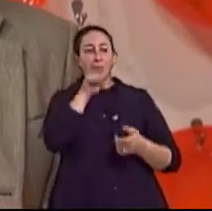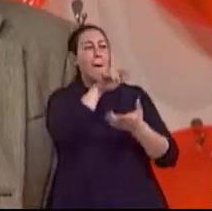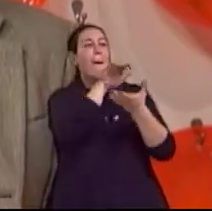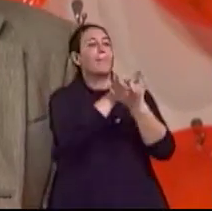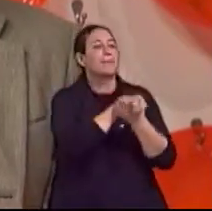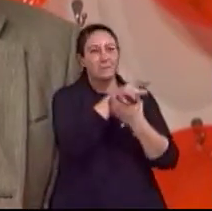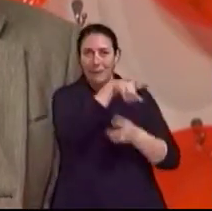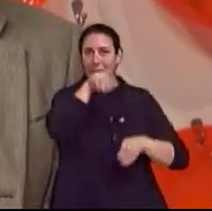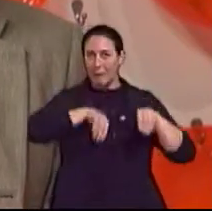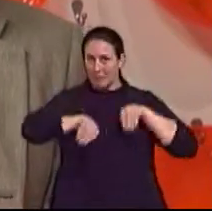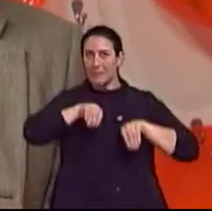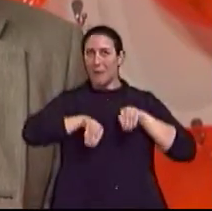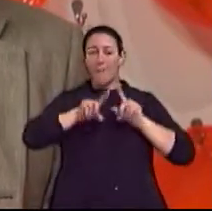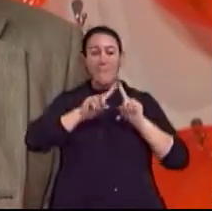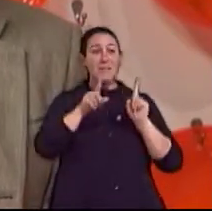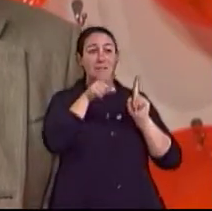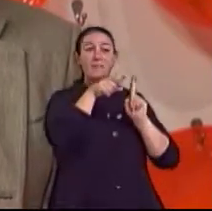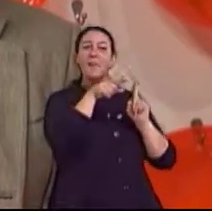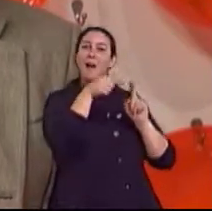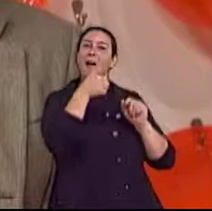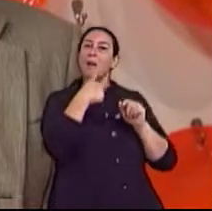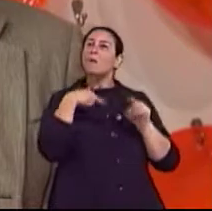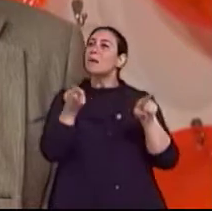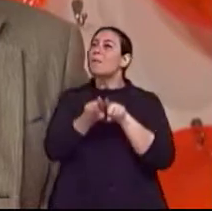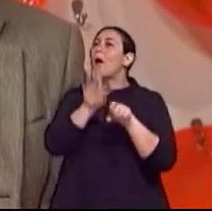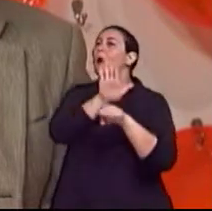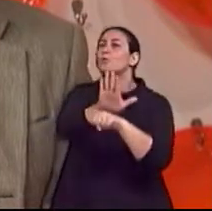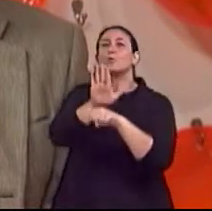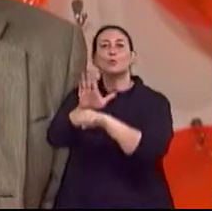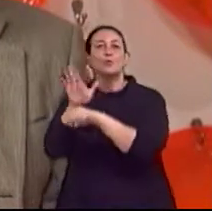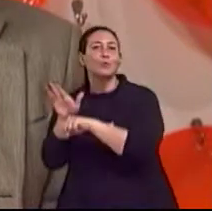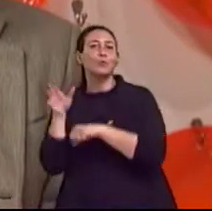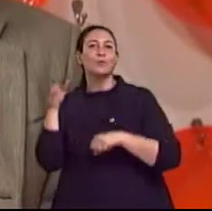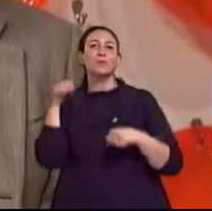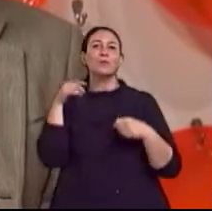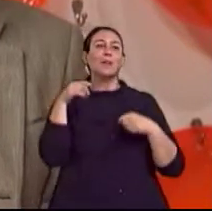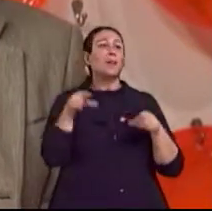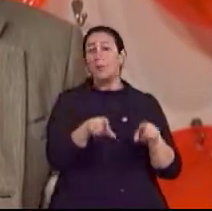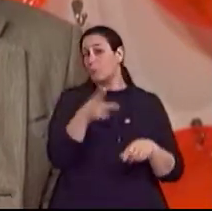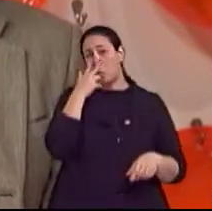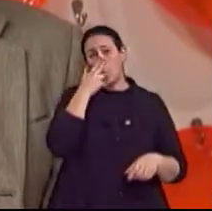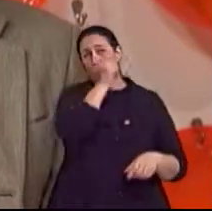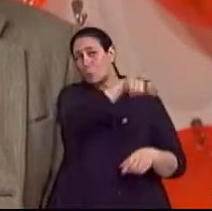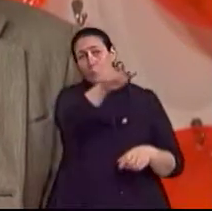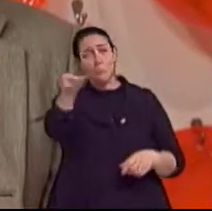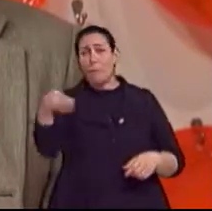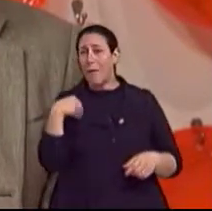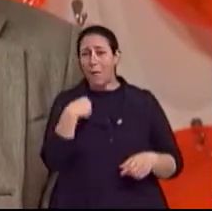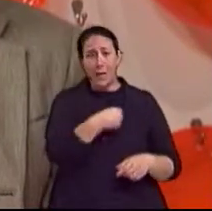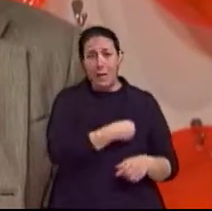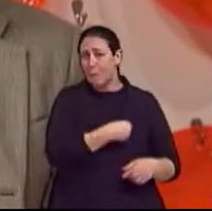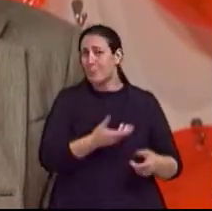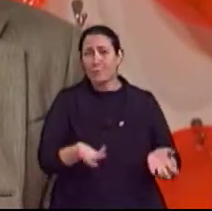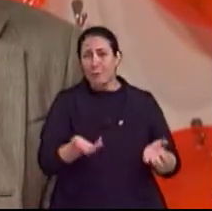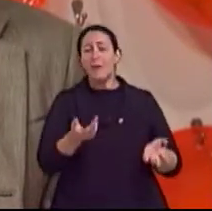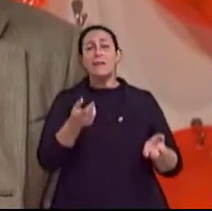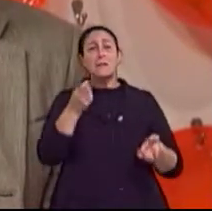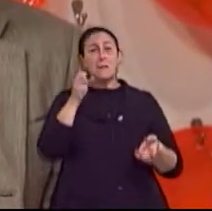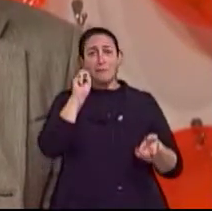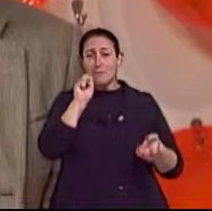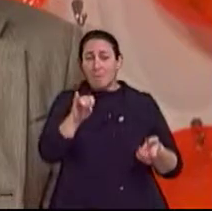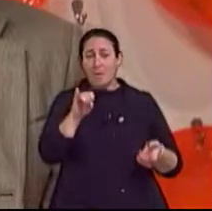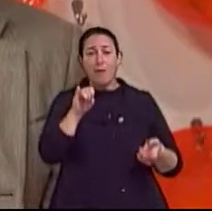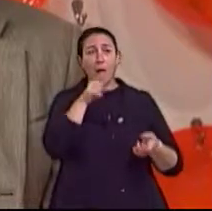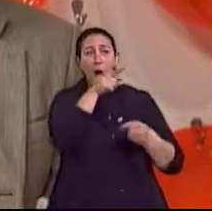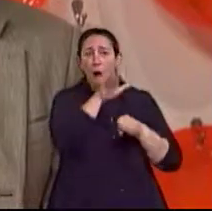com demência, mas também nas ruas, em ajudar as pessoas, né? E o médico, assim como os outros profissionais de saúde, ele, se ele não tiver isso, ele se